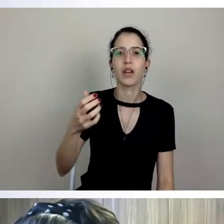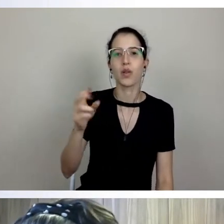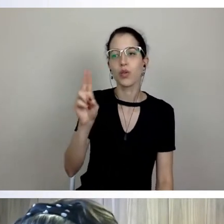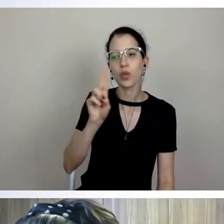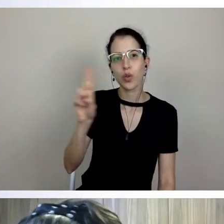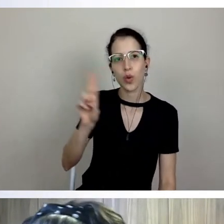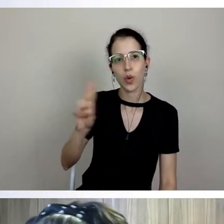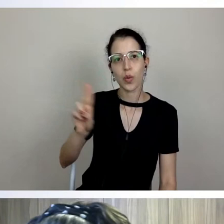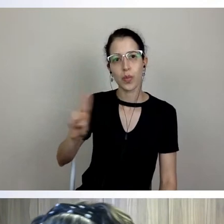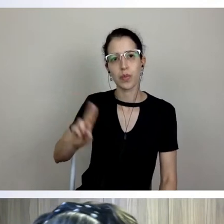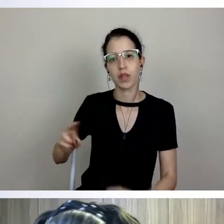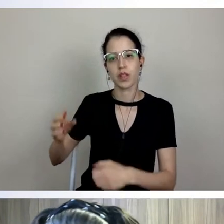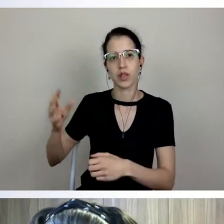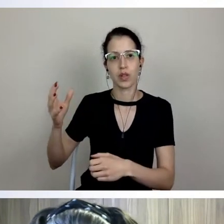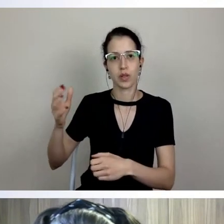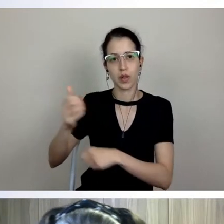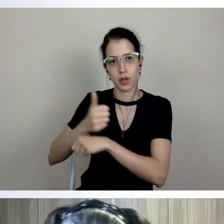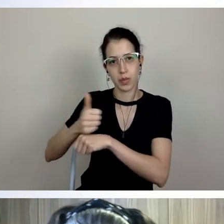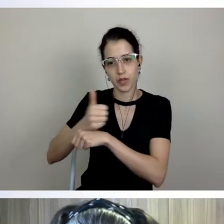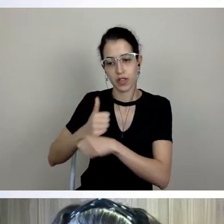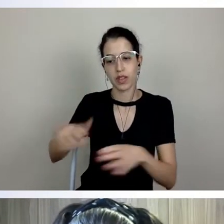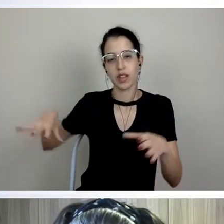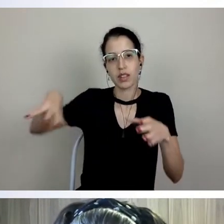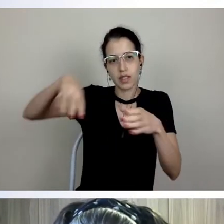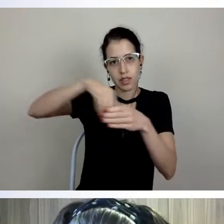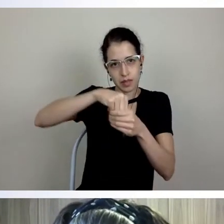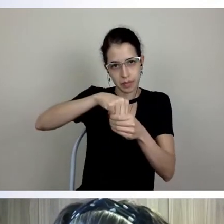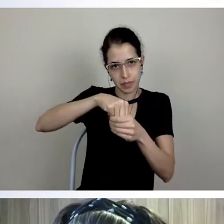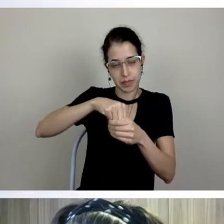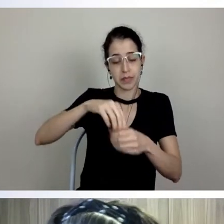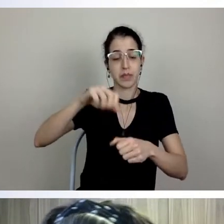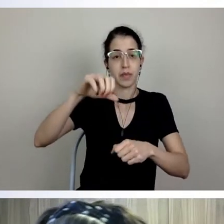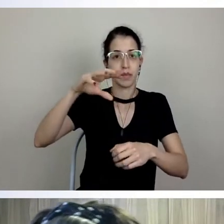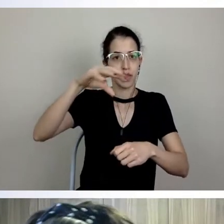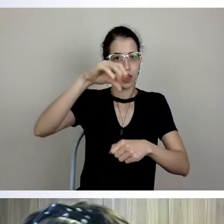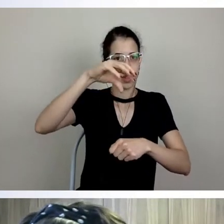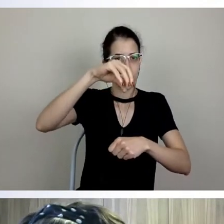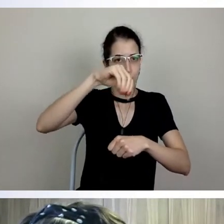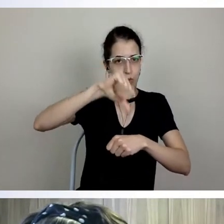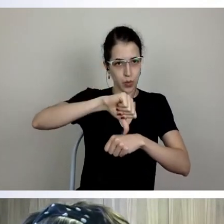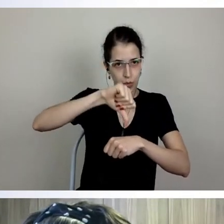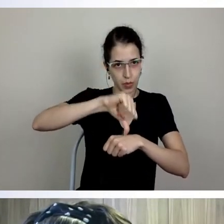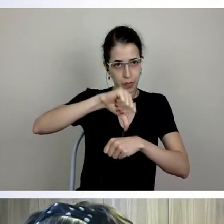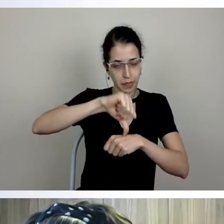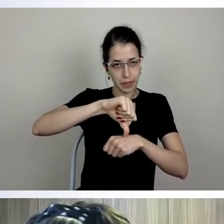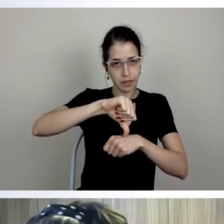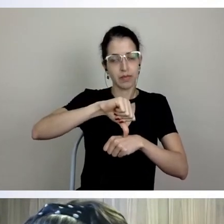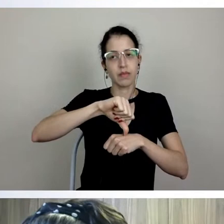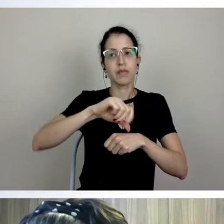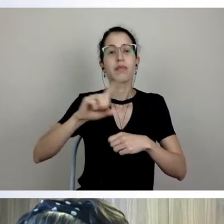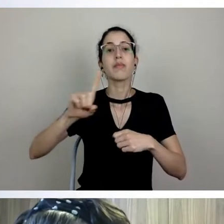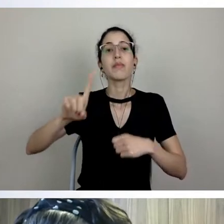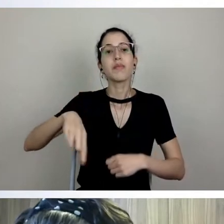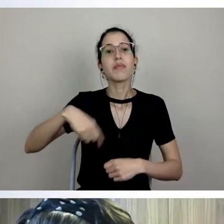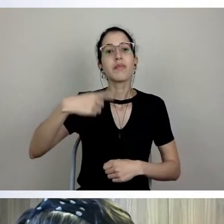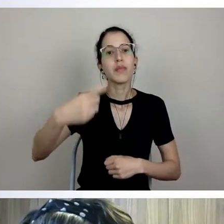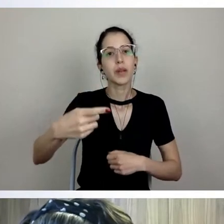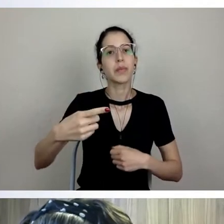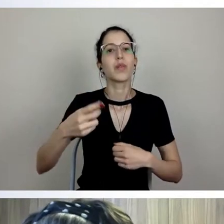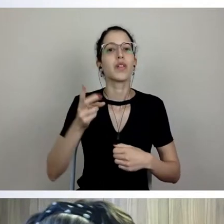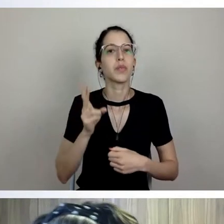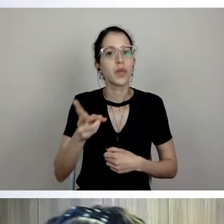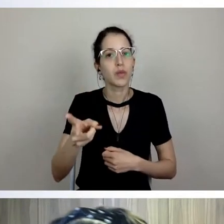indicados. O núcleo, então, o primeiro passo agora, para que a gente possa continuar as discussões, porque, veja,